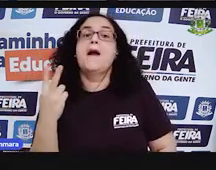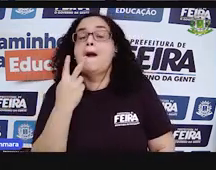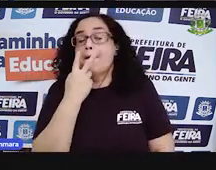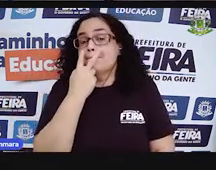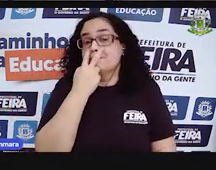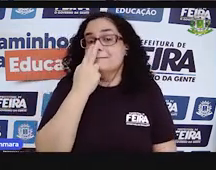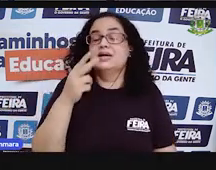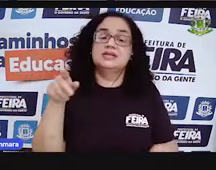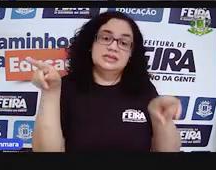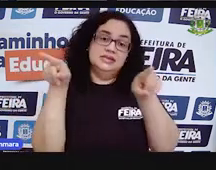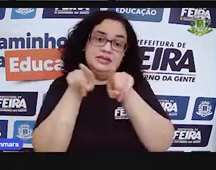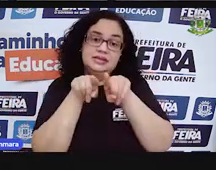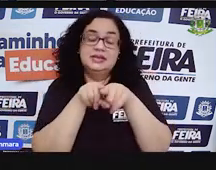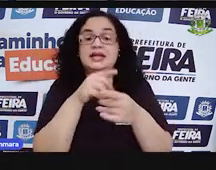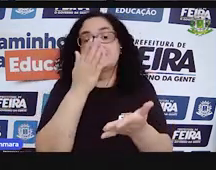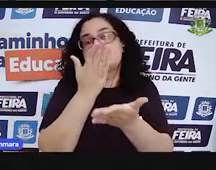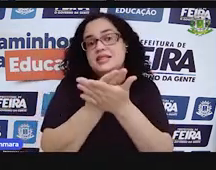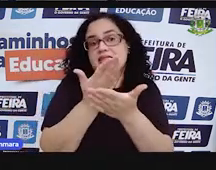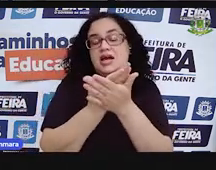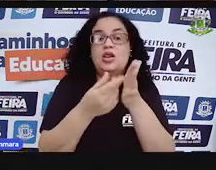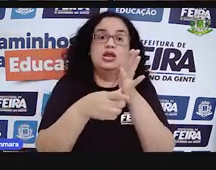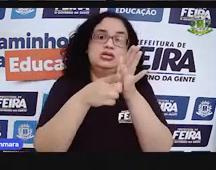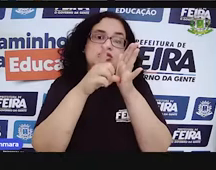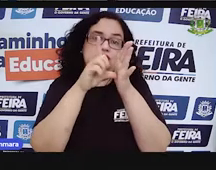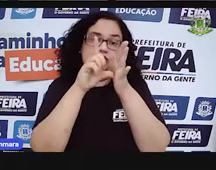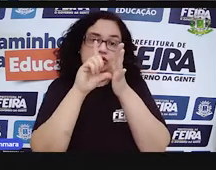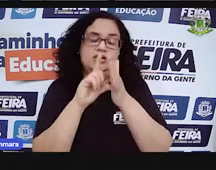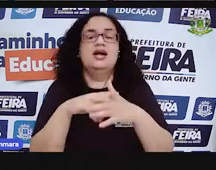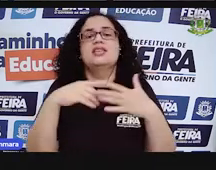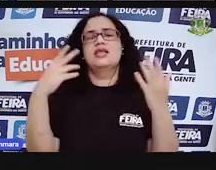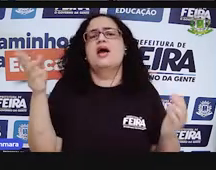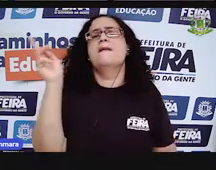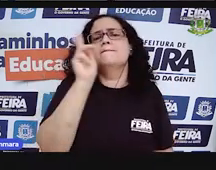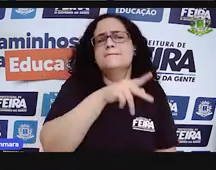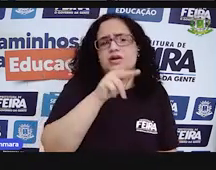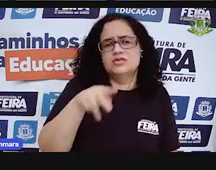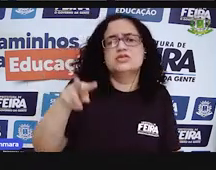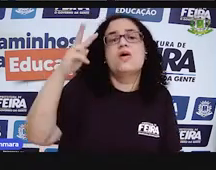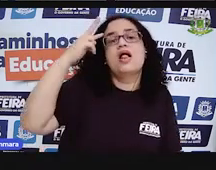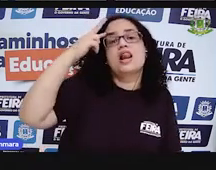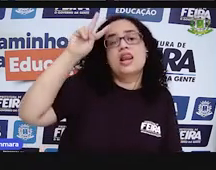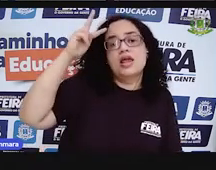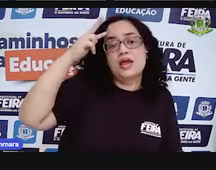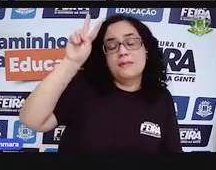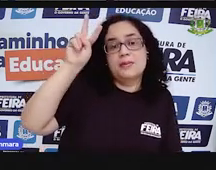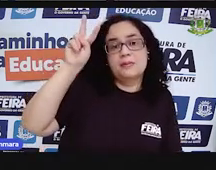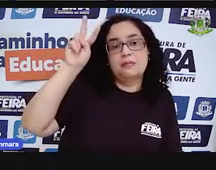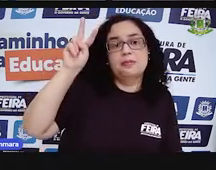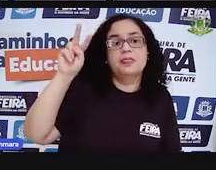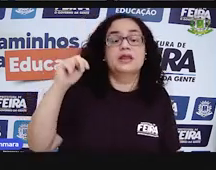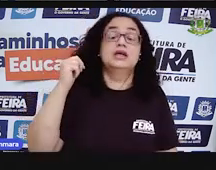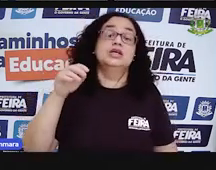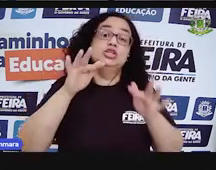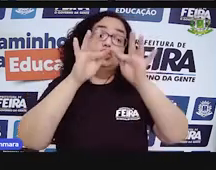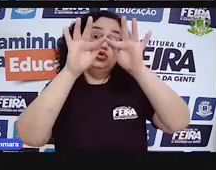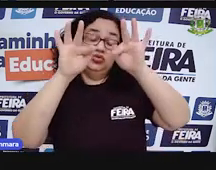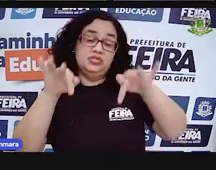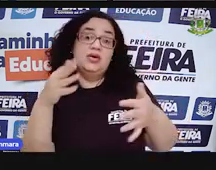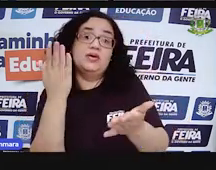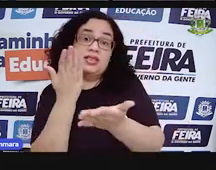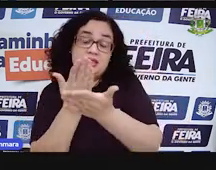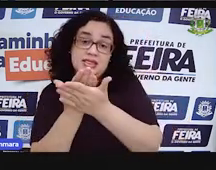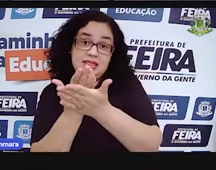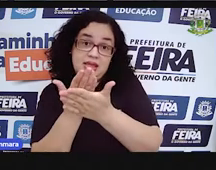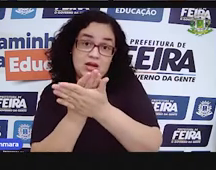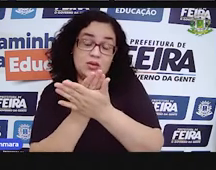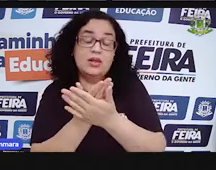na aula de antes, tá bom? Tá, professor! Eu lembro dessa tabela, eu lembro que no final da aula, o senhor